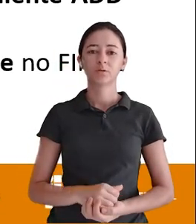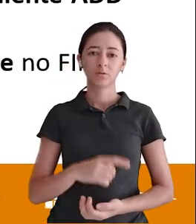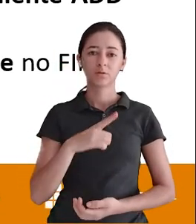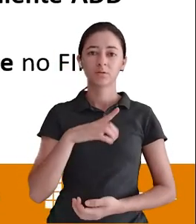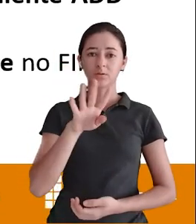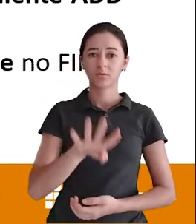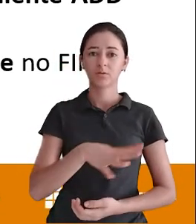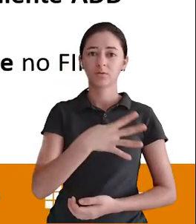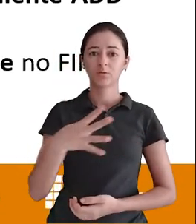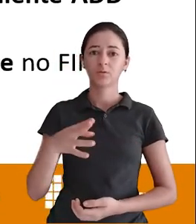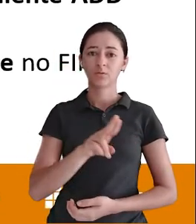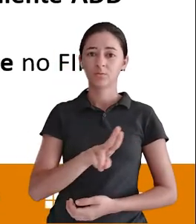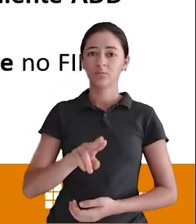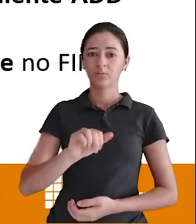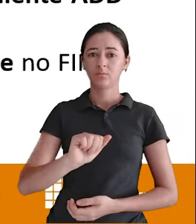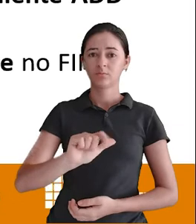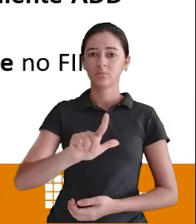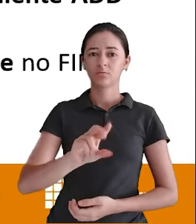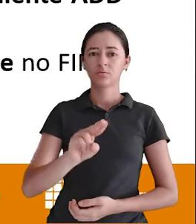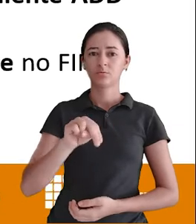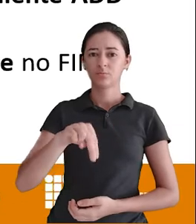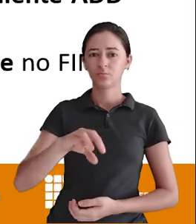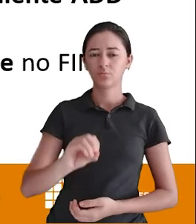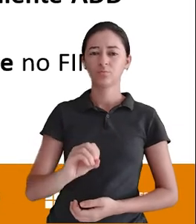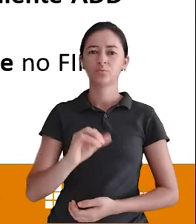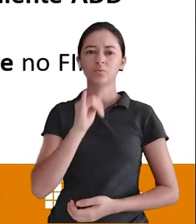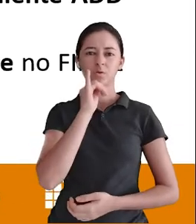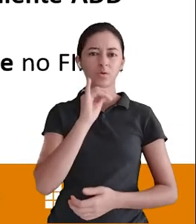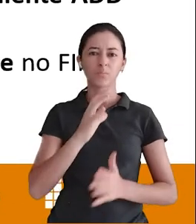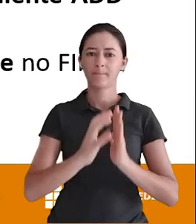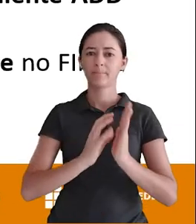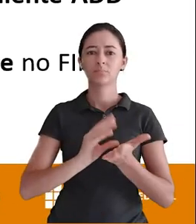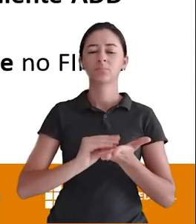Chamada aluno Uma tabela aluno Num banco de dados De uma escola